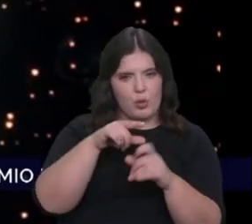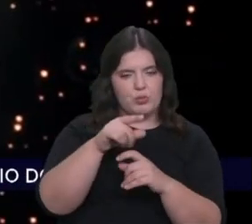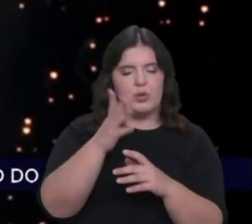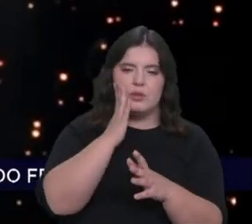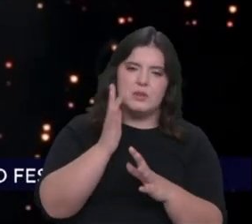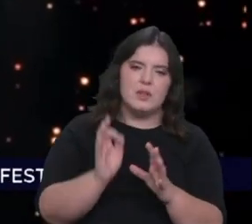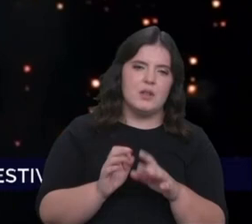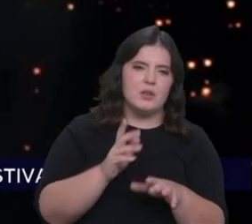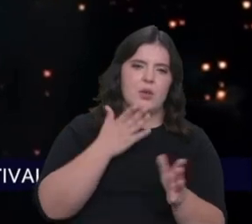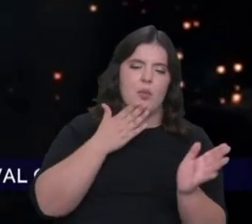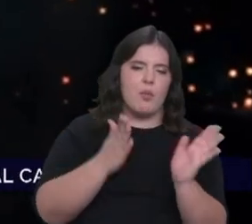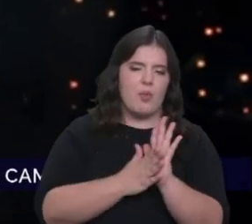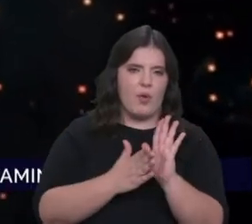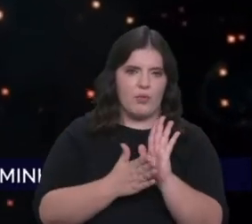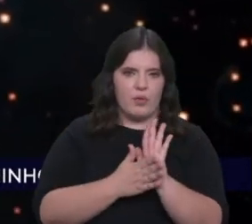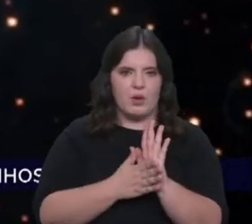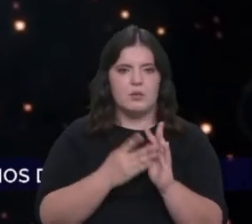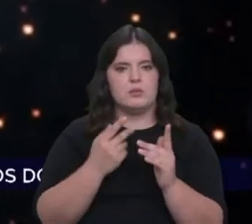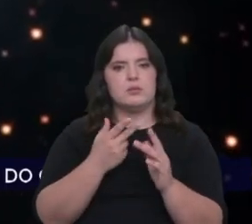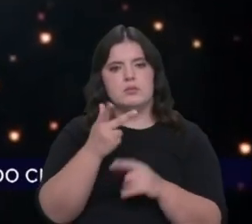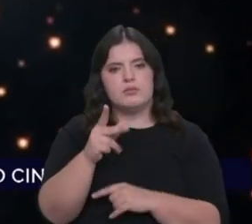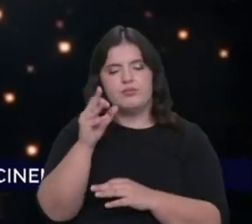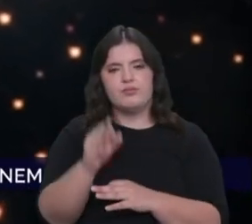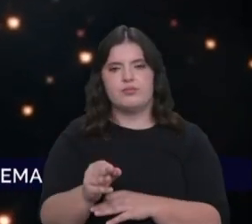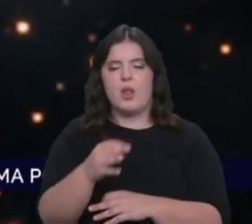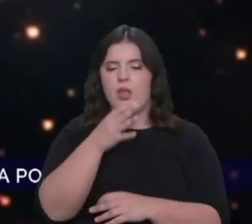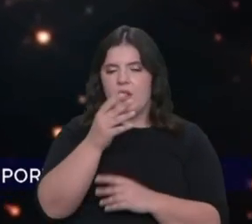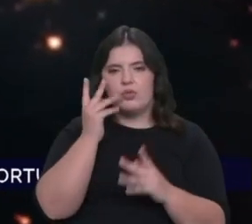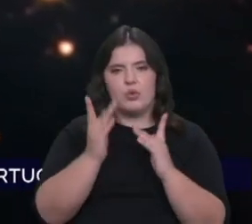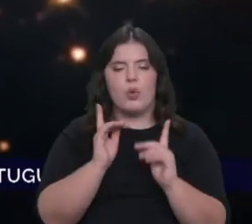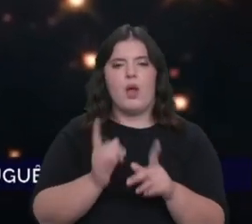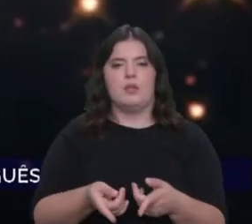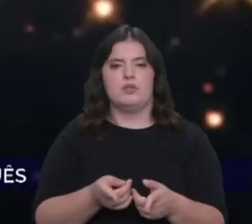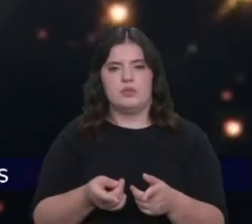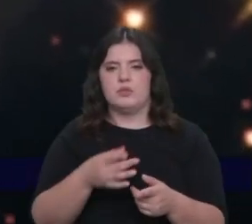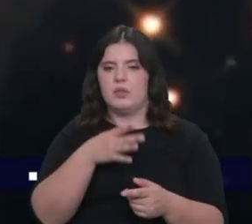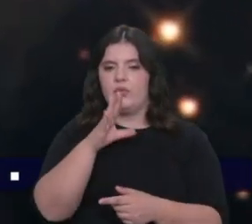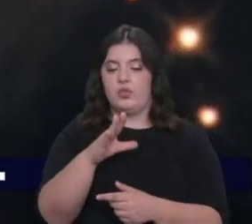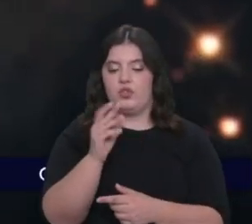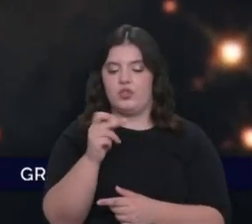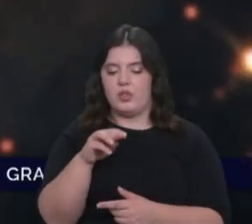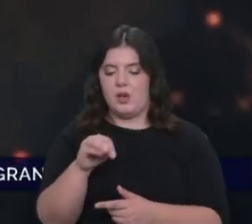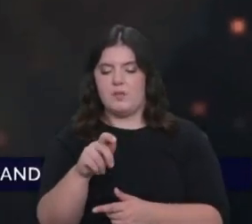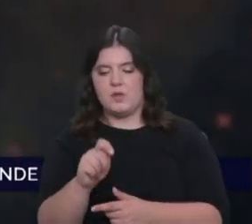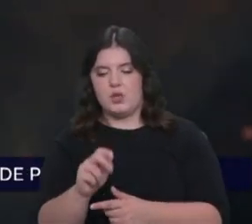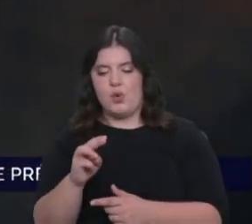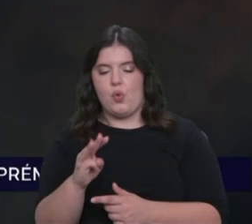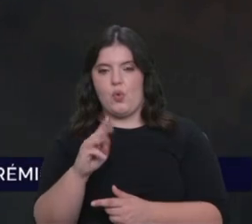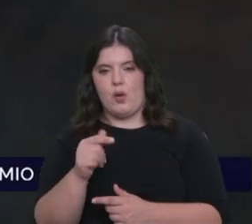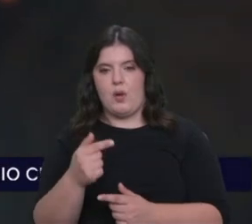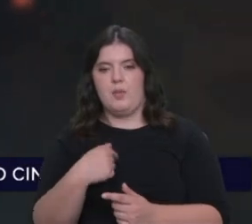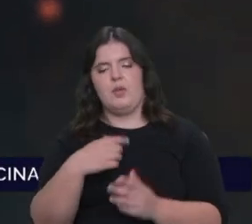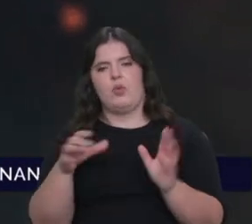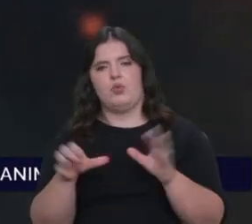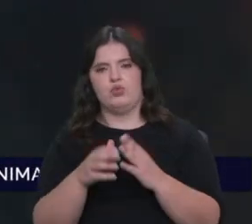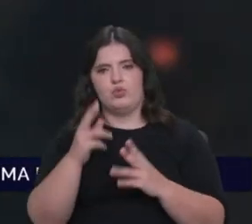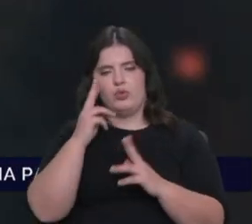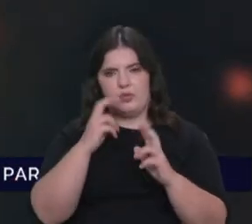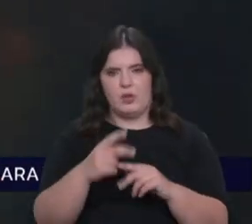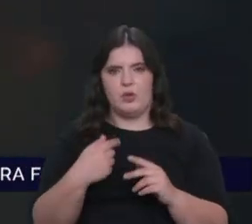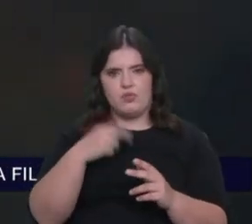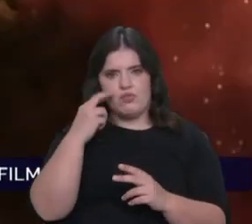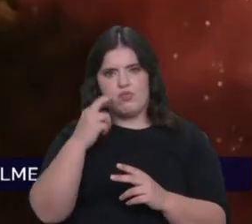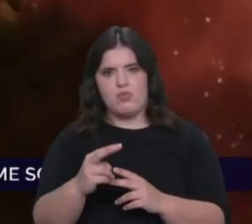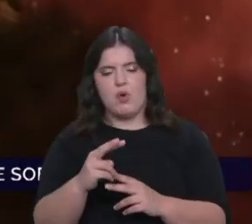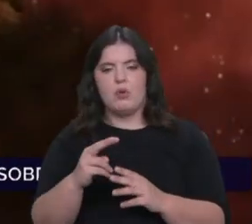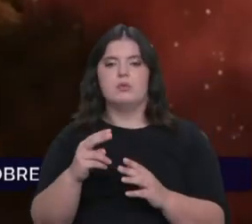comprovar factualmente o que diz a teoria. Foi o que aconteceu, então, com o James Webb. Um conjunto de investigadores olhou para quatro